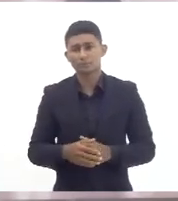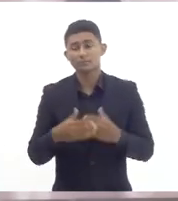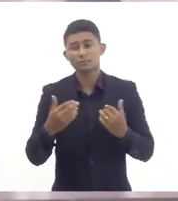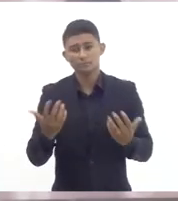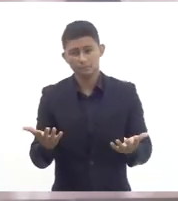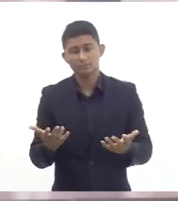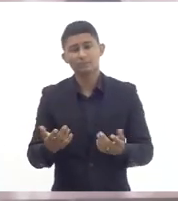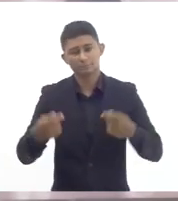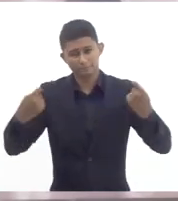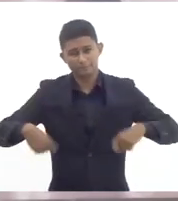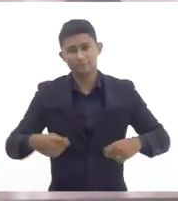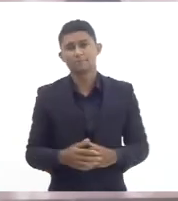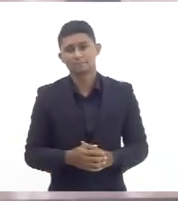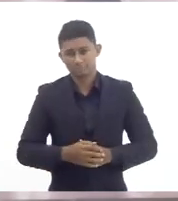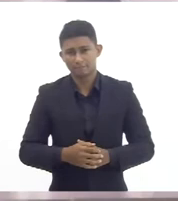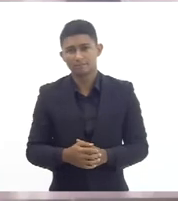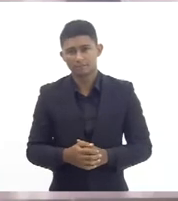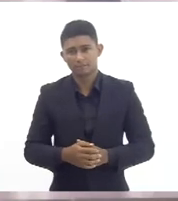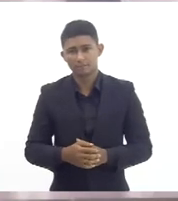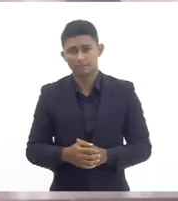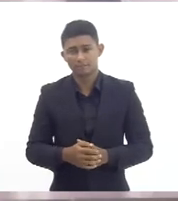entendimento antes de então